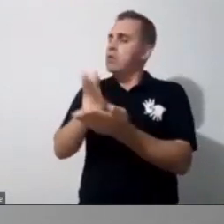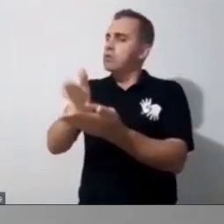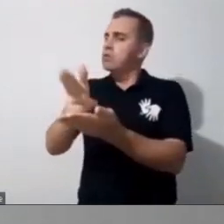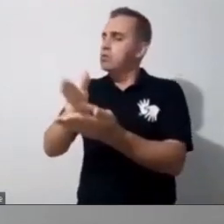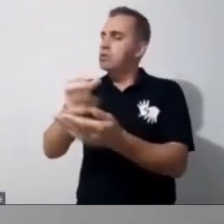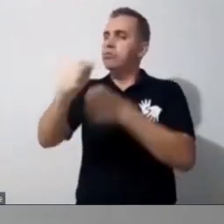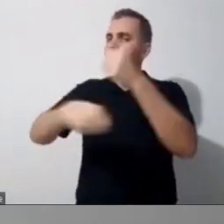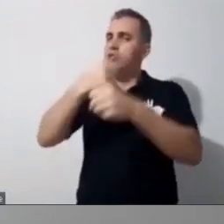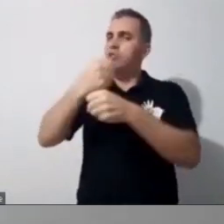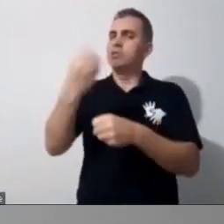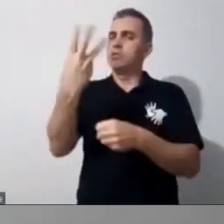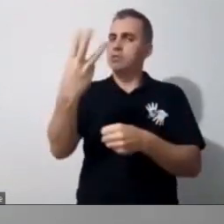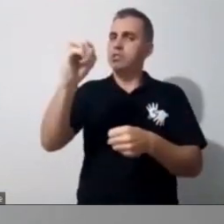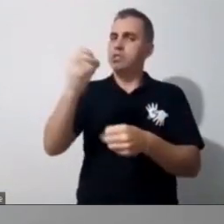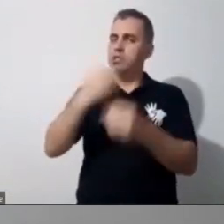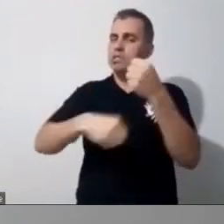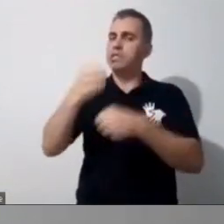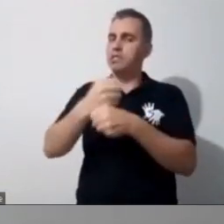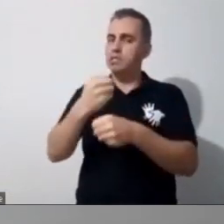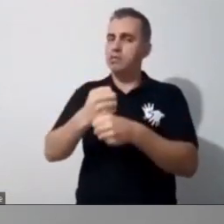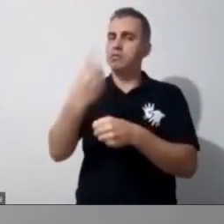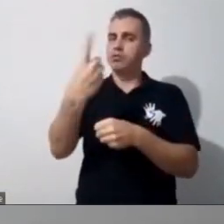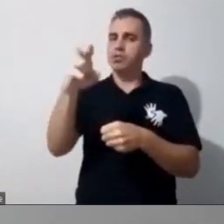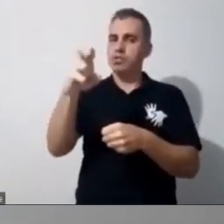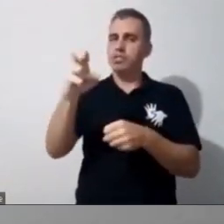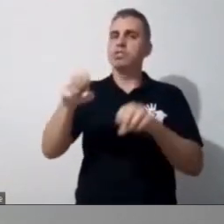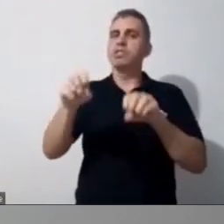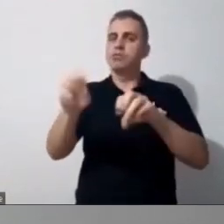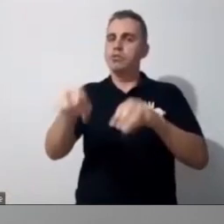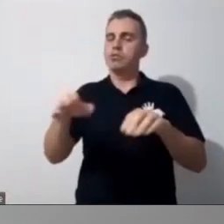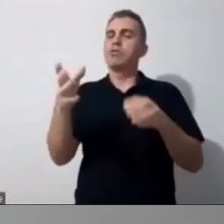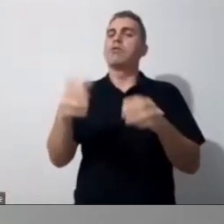e nos 15 de educação especial, eu aprendi que eu